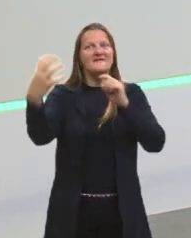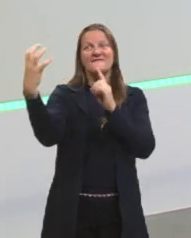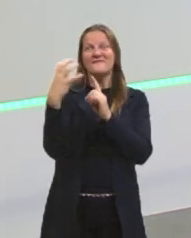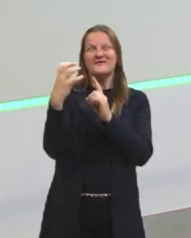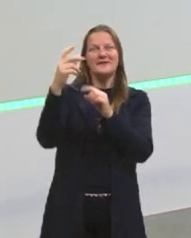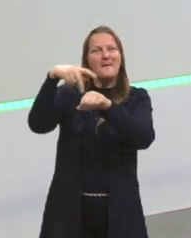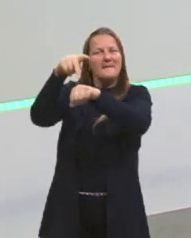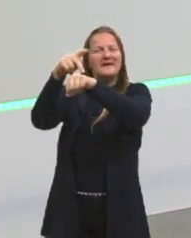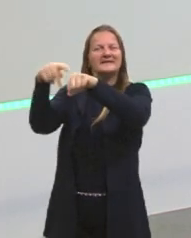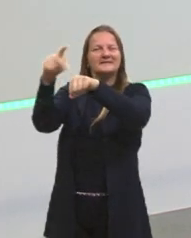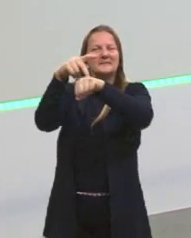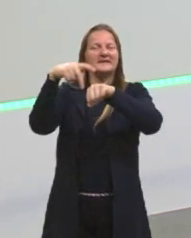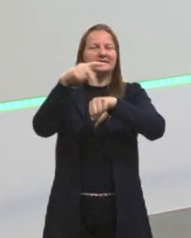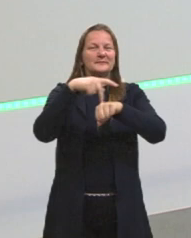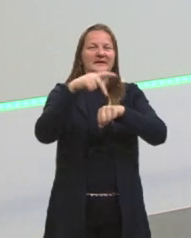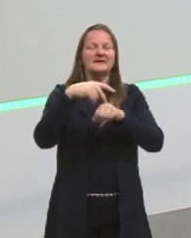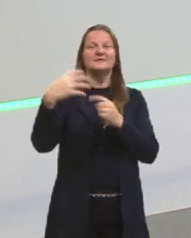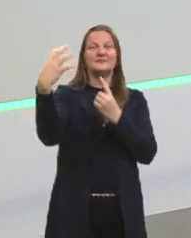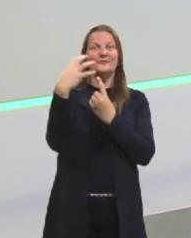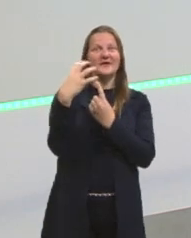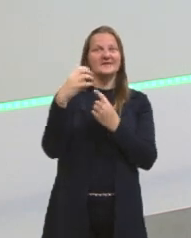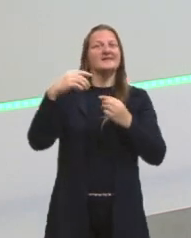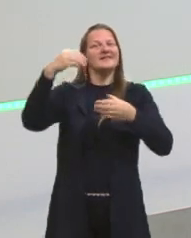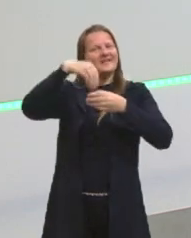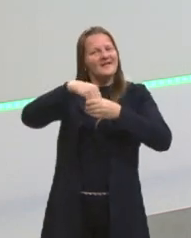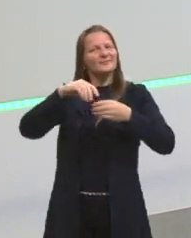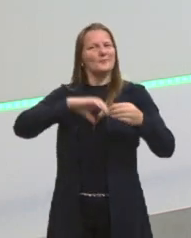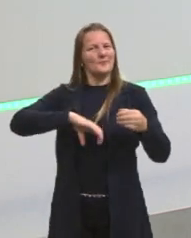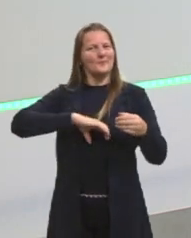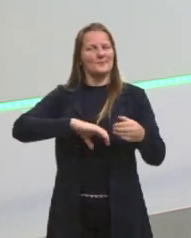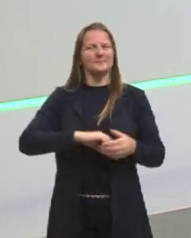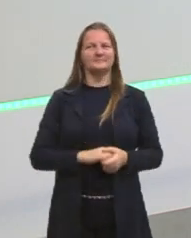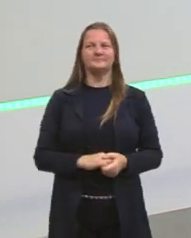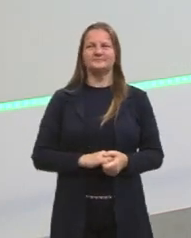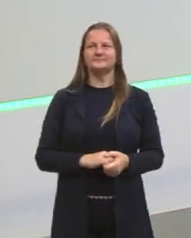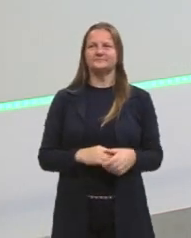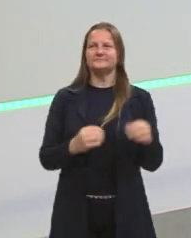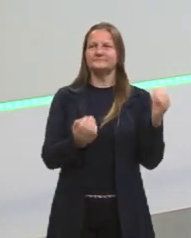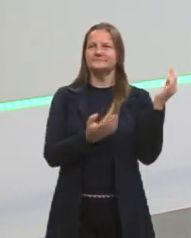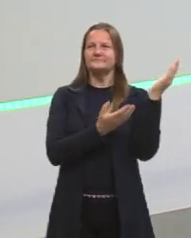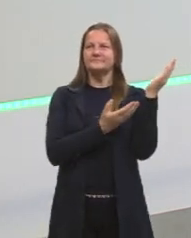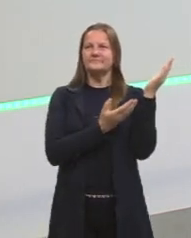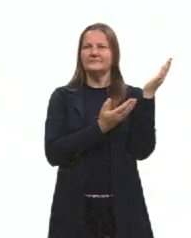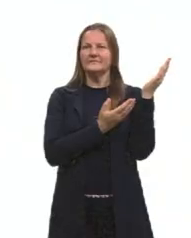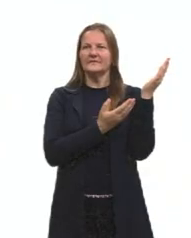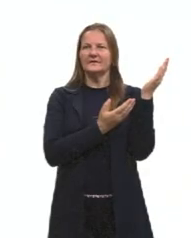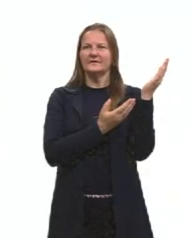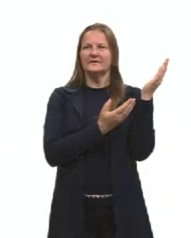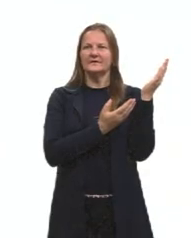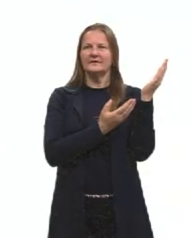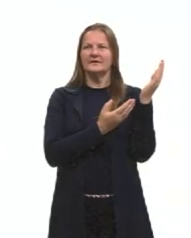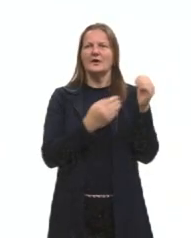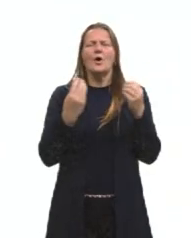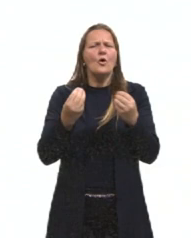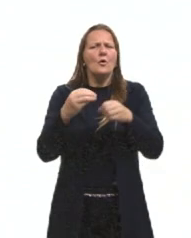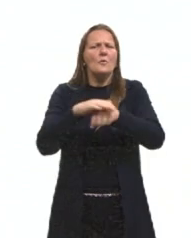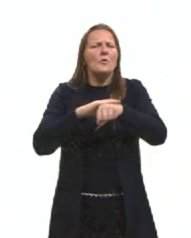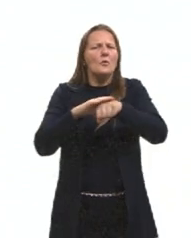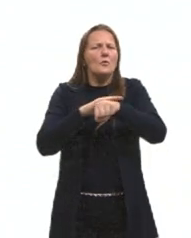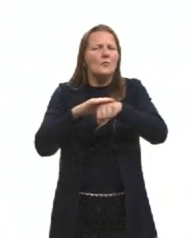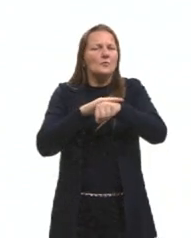outros países dentro do nosso próprio. Vamos lá, então. Para nós podermos conversar sobre